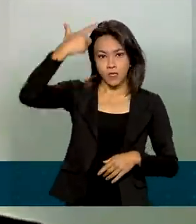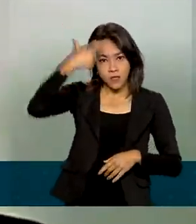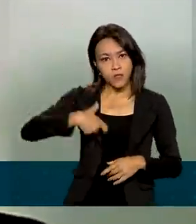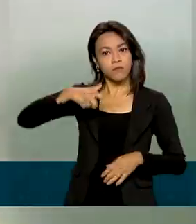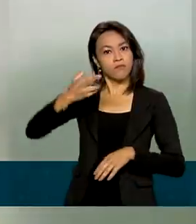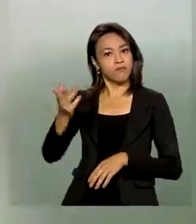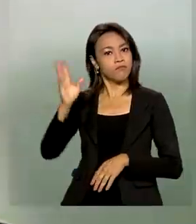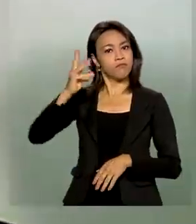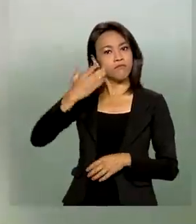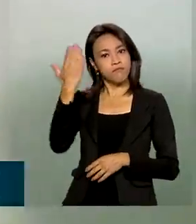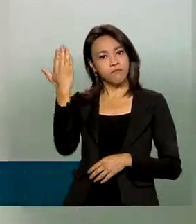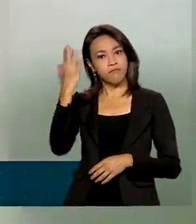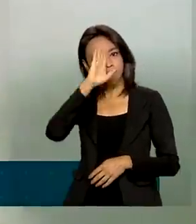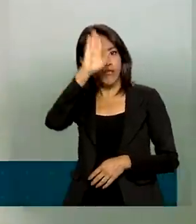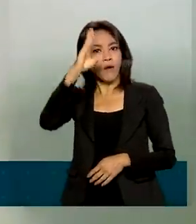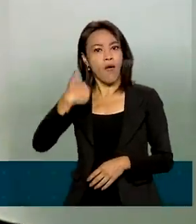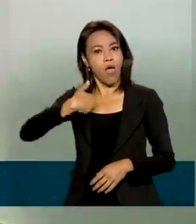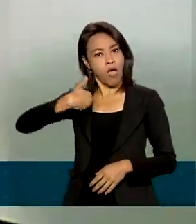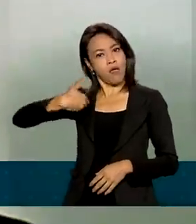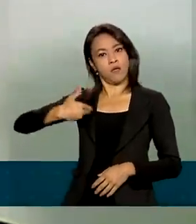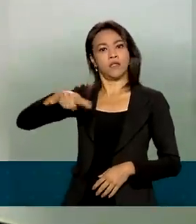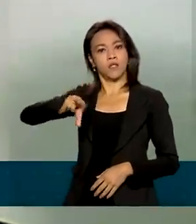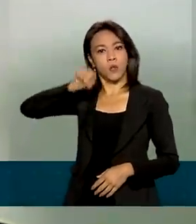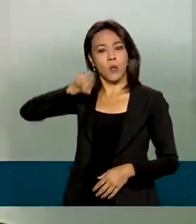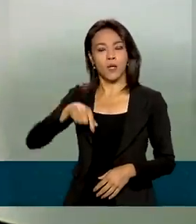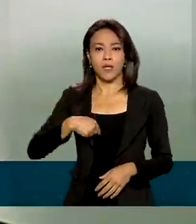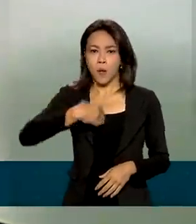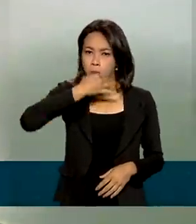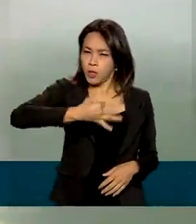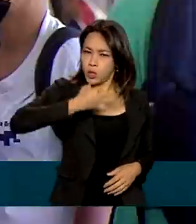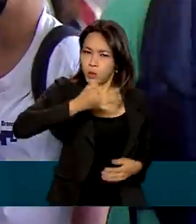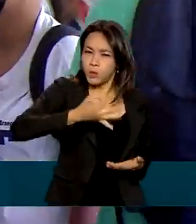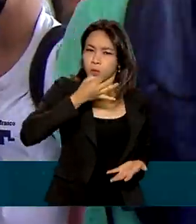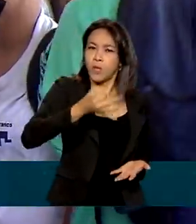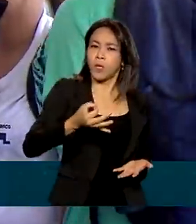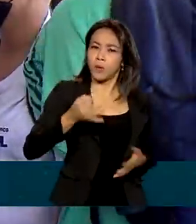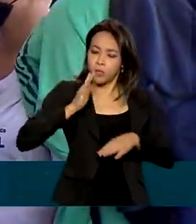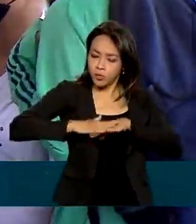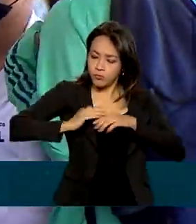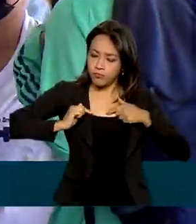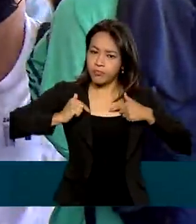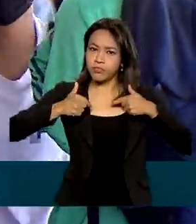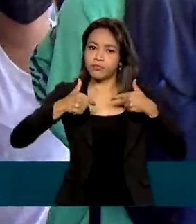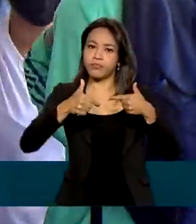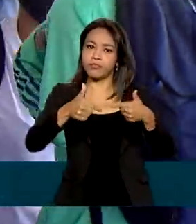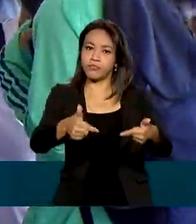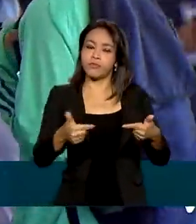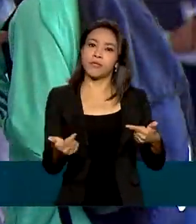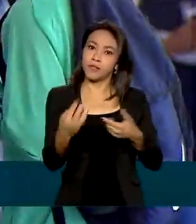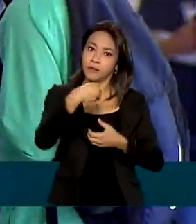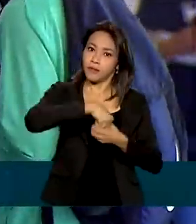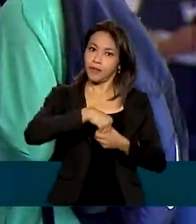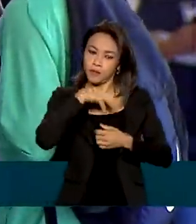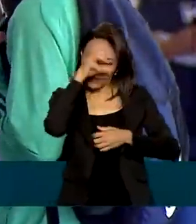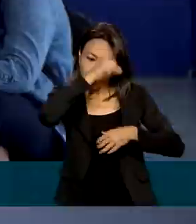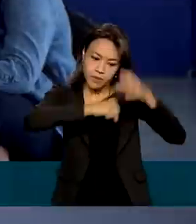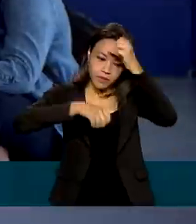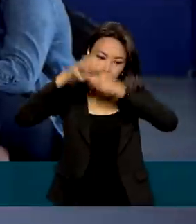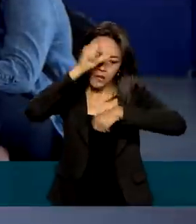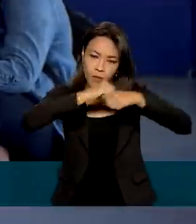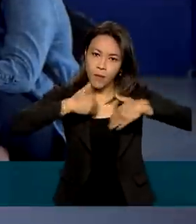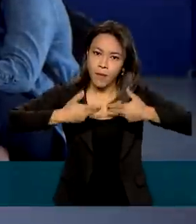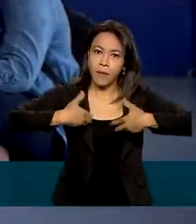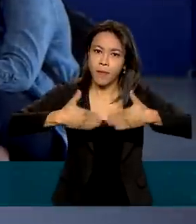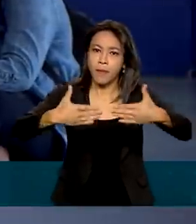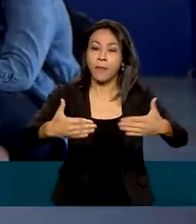principal, tornando a pessoa muito mais crítica e proativa, ativa dentro do seu próprio processo educativo. A